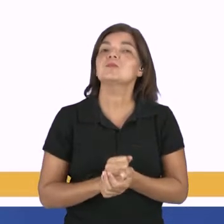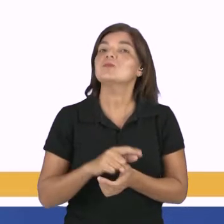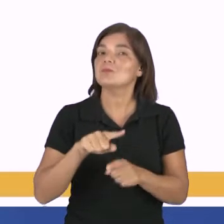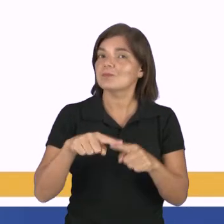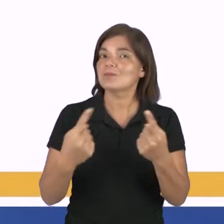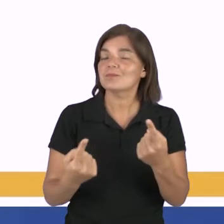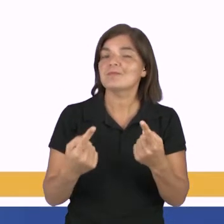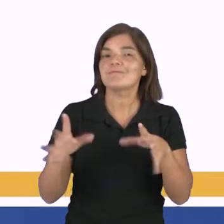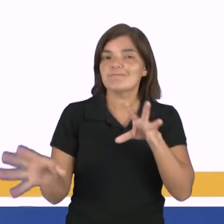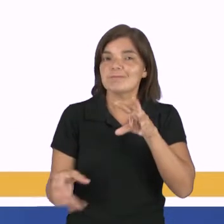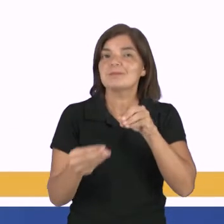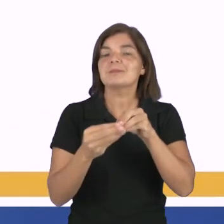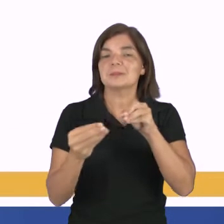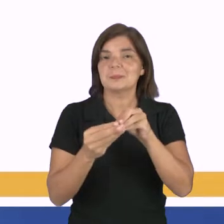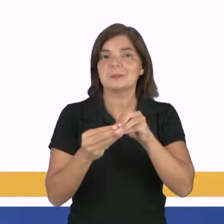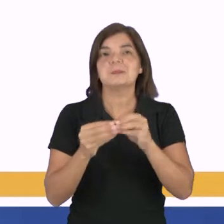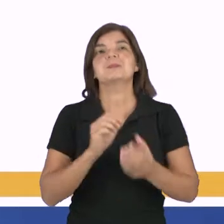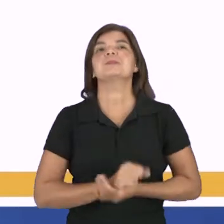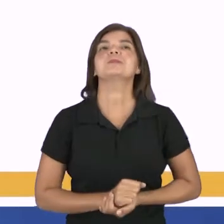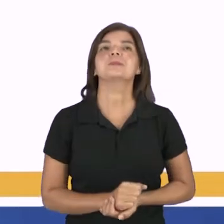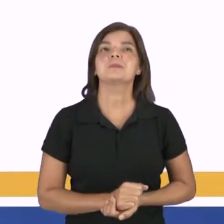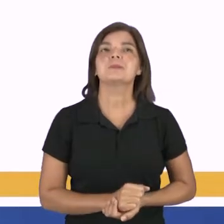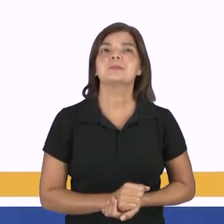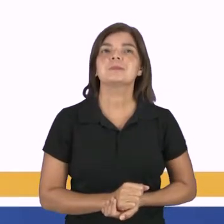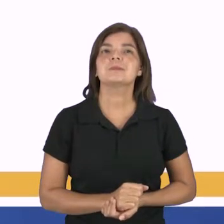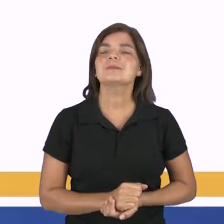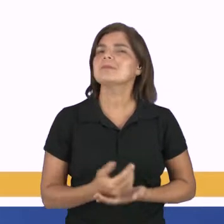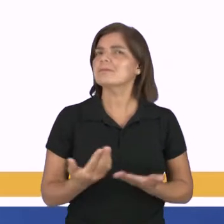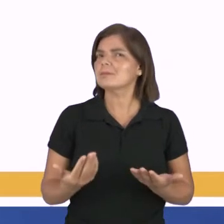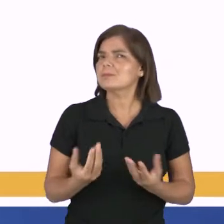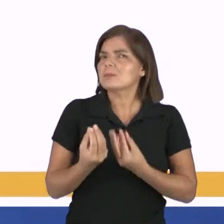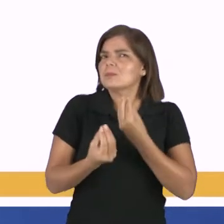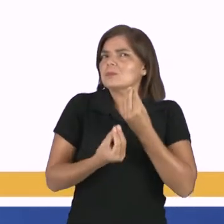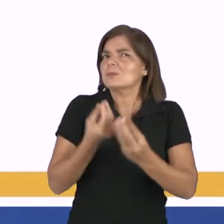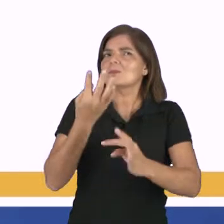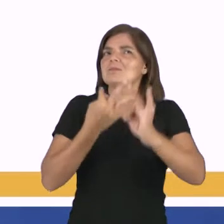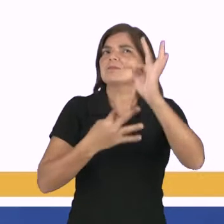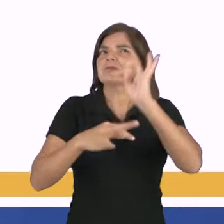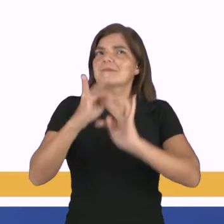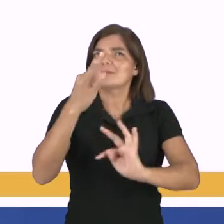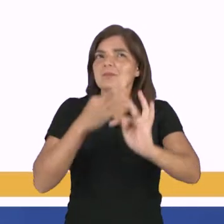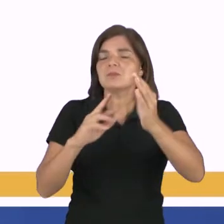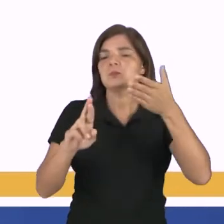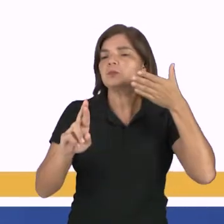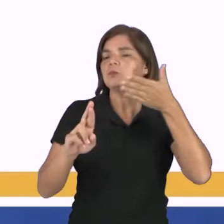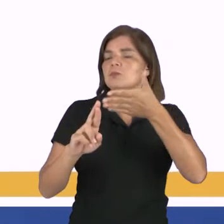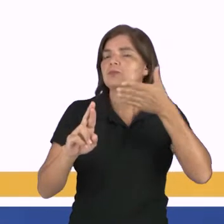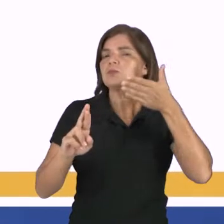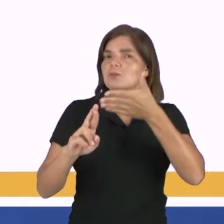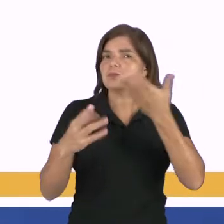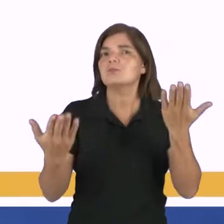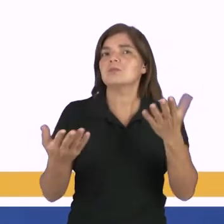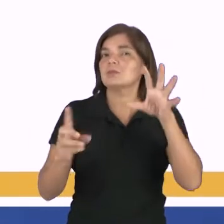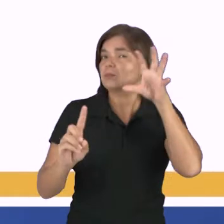incrementos da roda. E como as tecnologias influenciam no cotidiano da